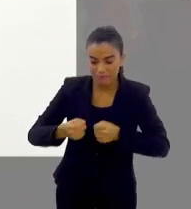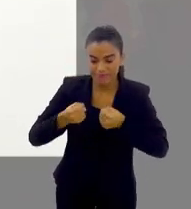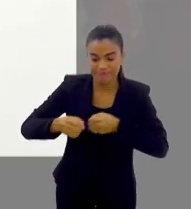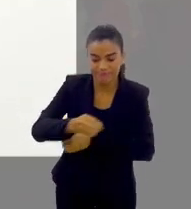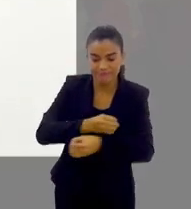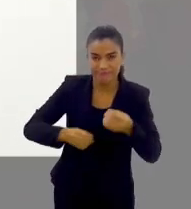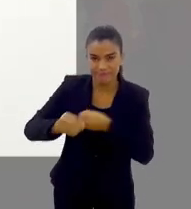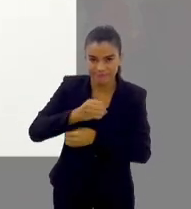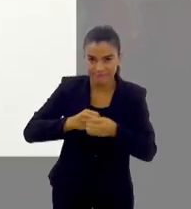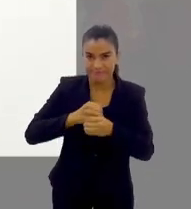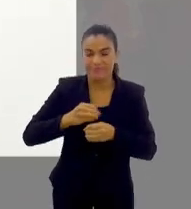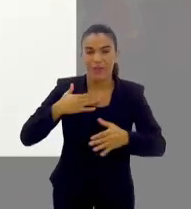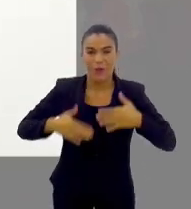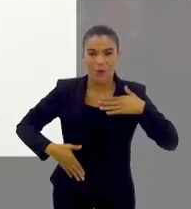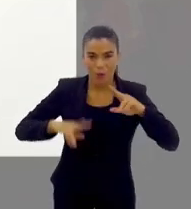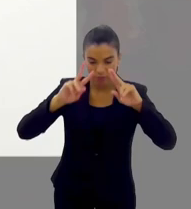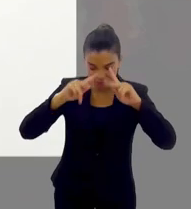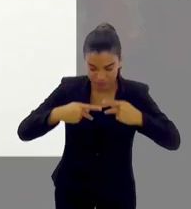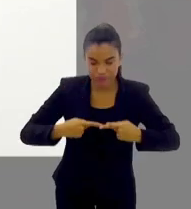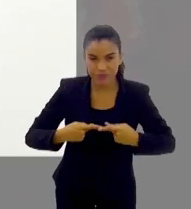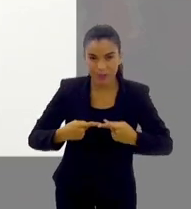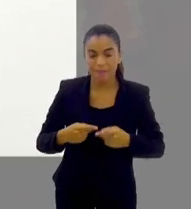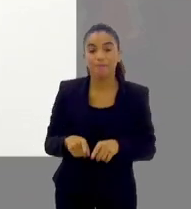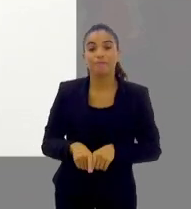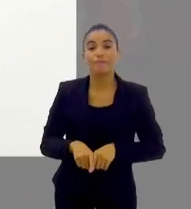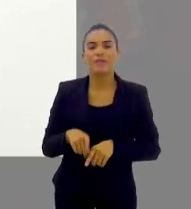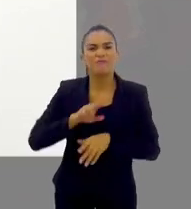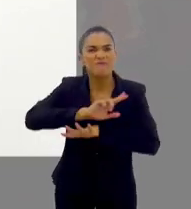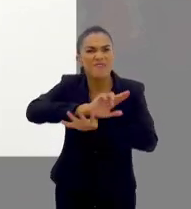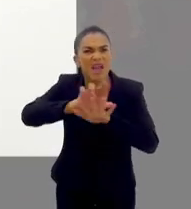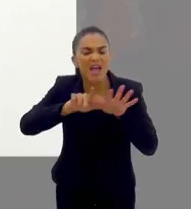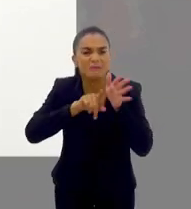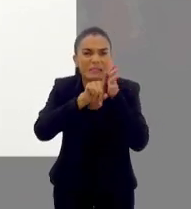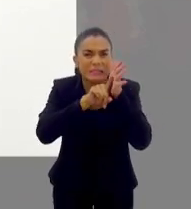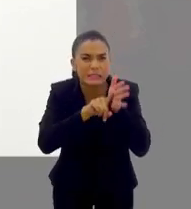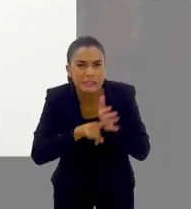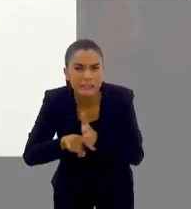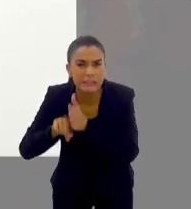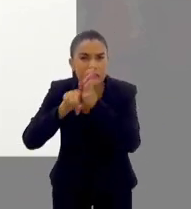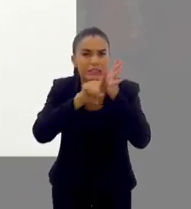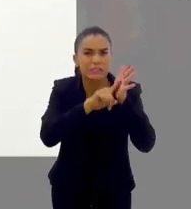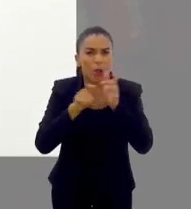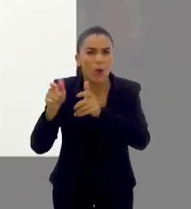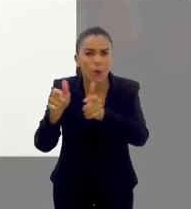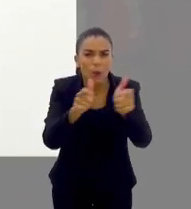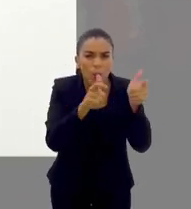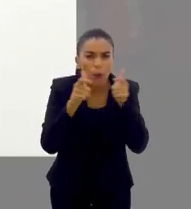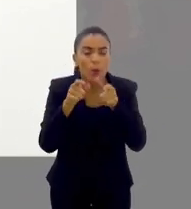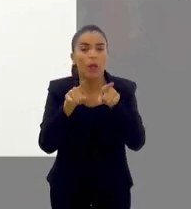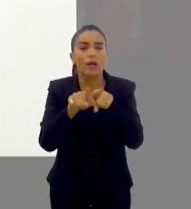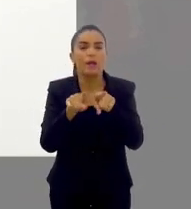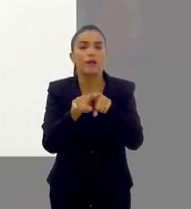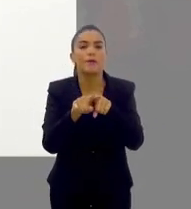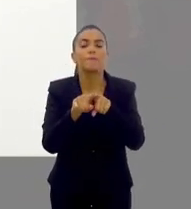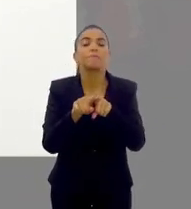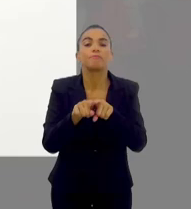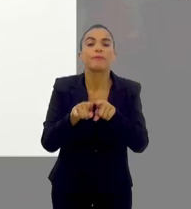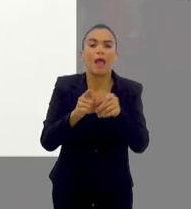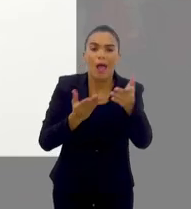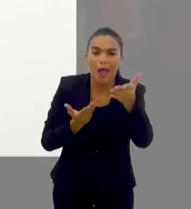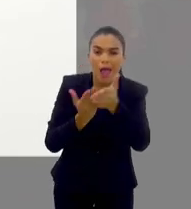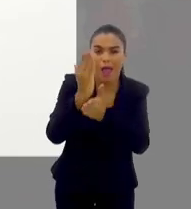Ela foi, durante aí quase cinco anos, diversos estudos de várias localidades, né?